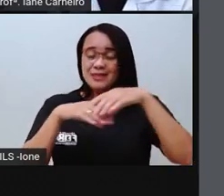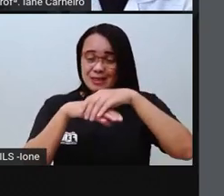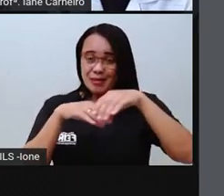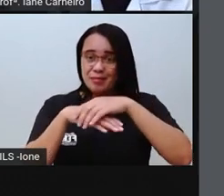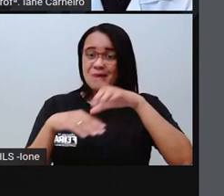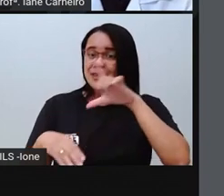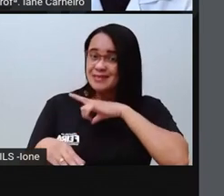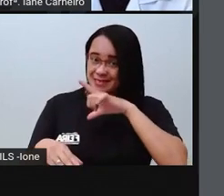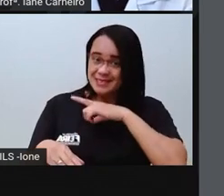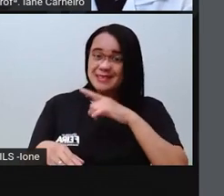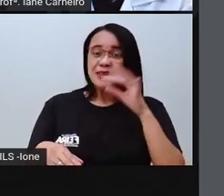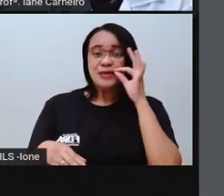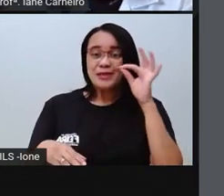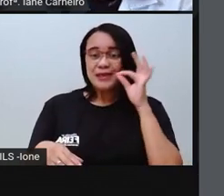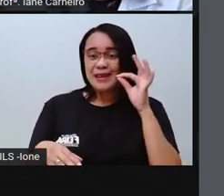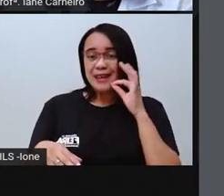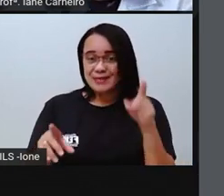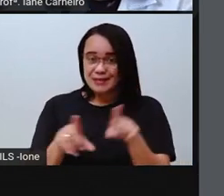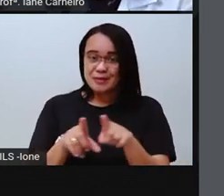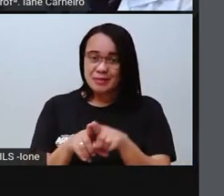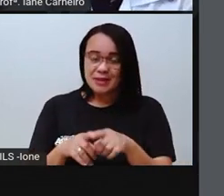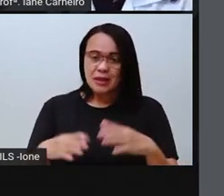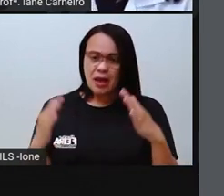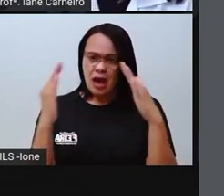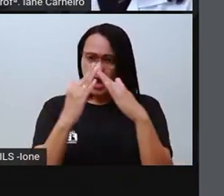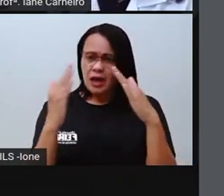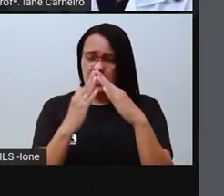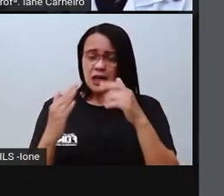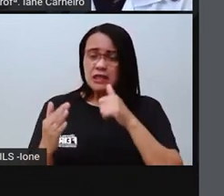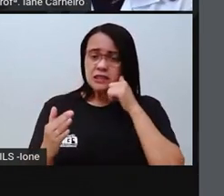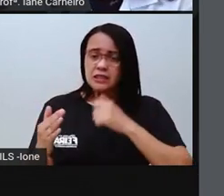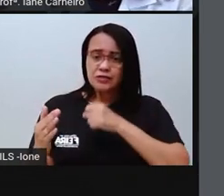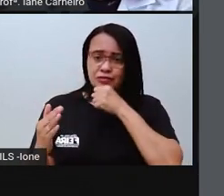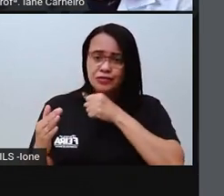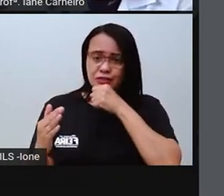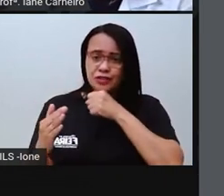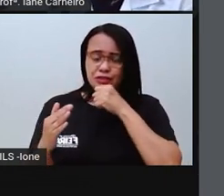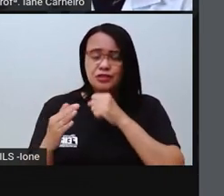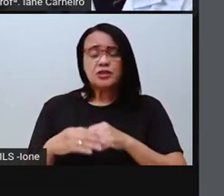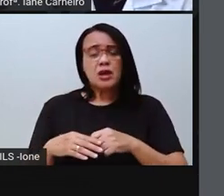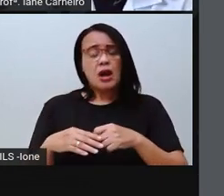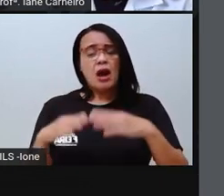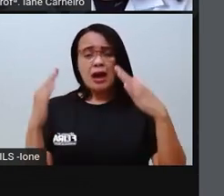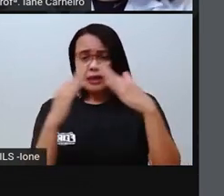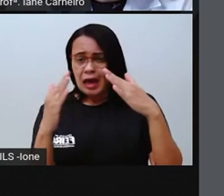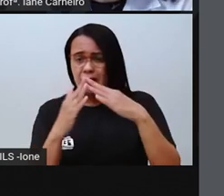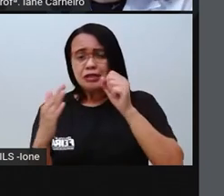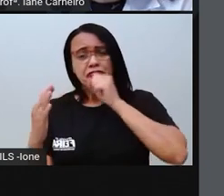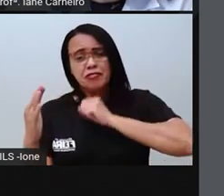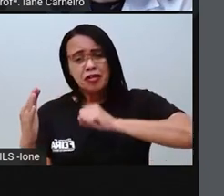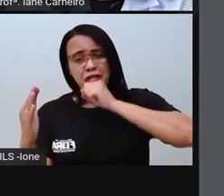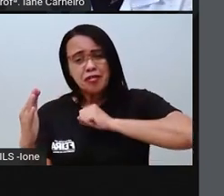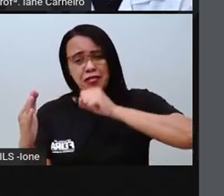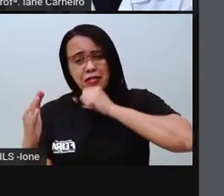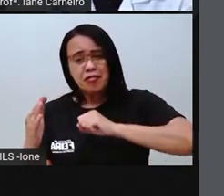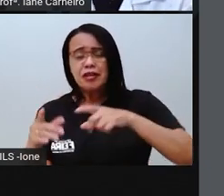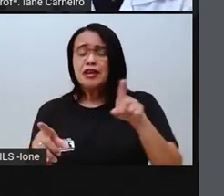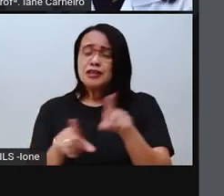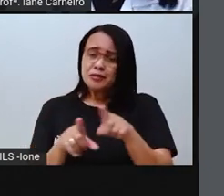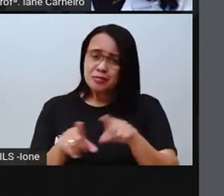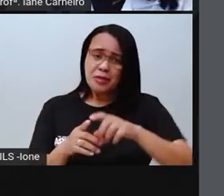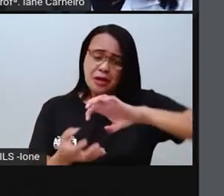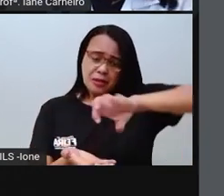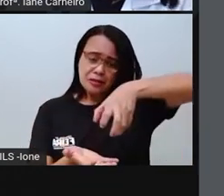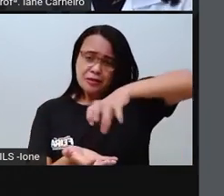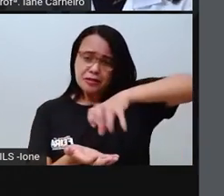um gato. A casa da dona velha era uma casa velha, com uma velha torneira, que